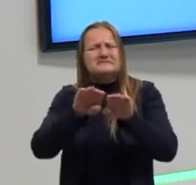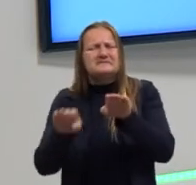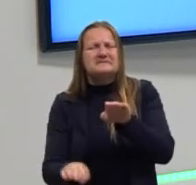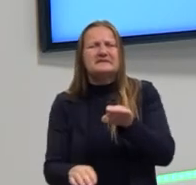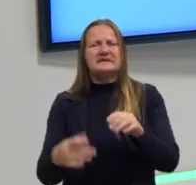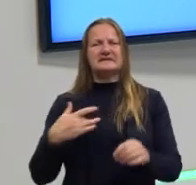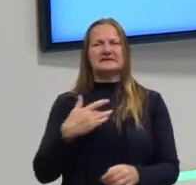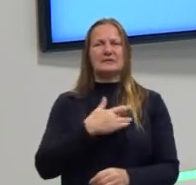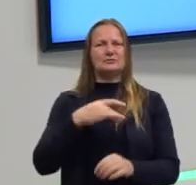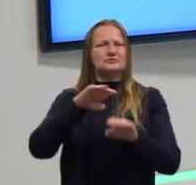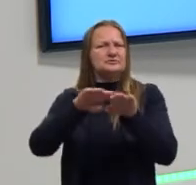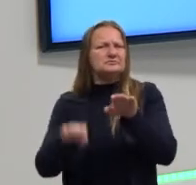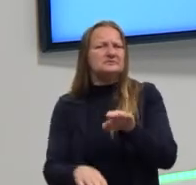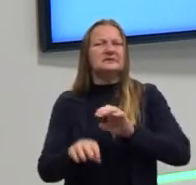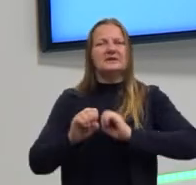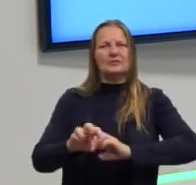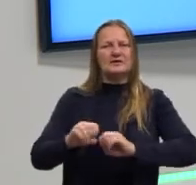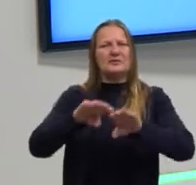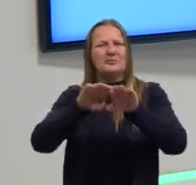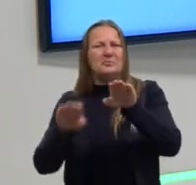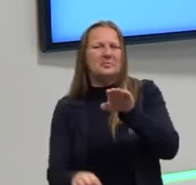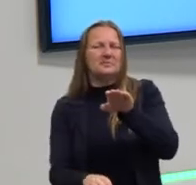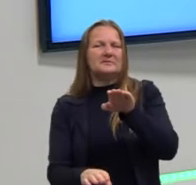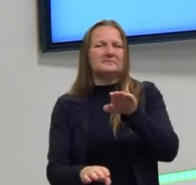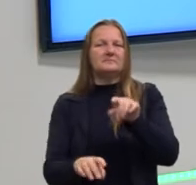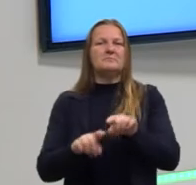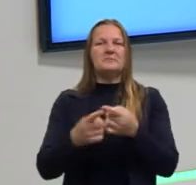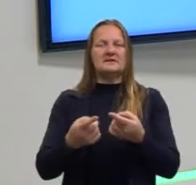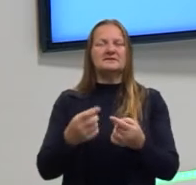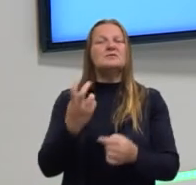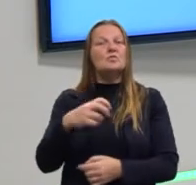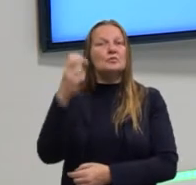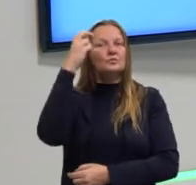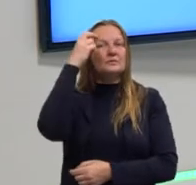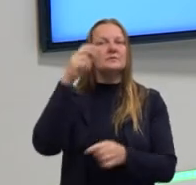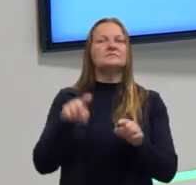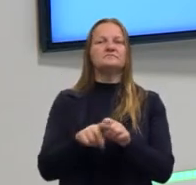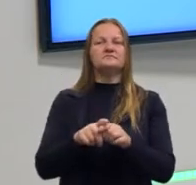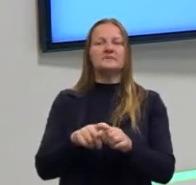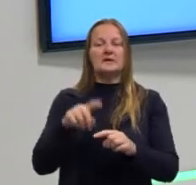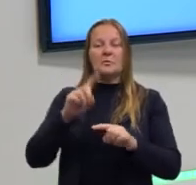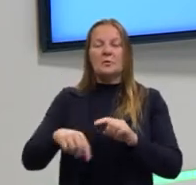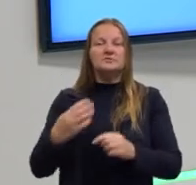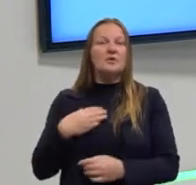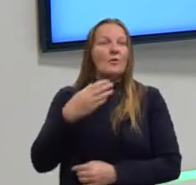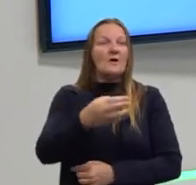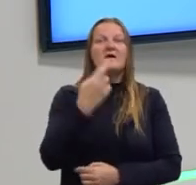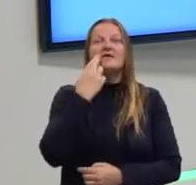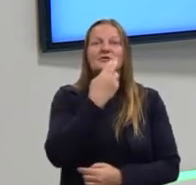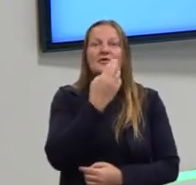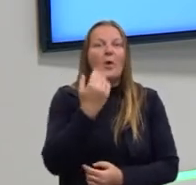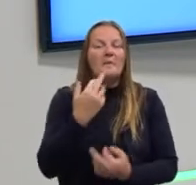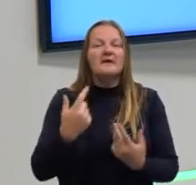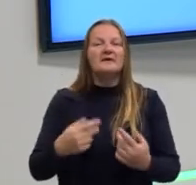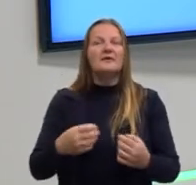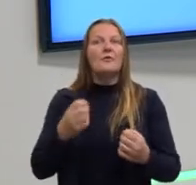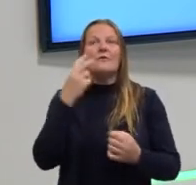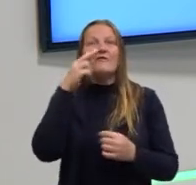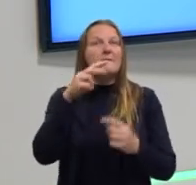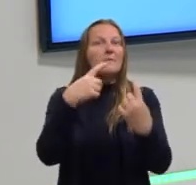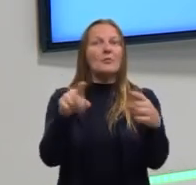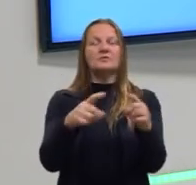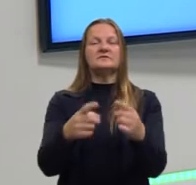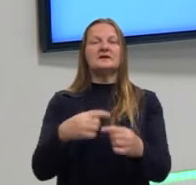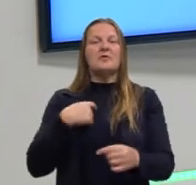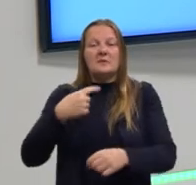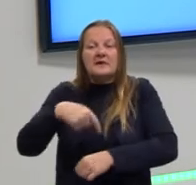de saúde e de educação, mas tem esse lado cultural, de eu não poder ir em um restaurante, eu não poder ir no show, eu não poder ir em